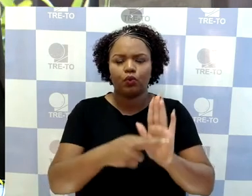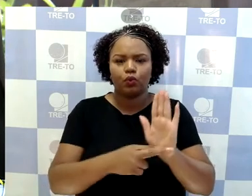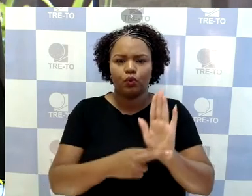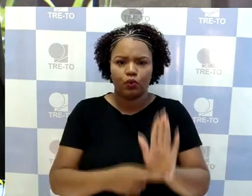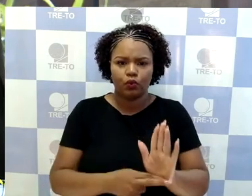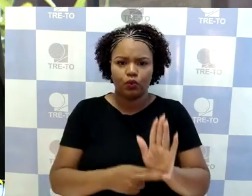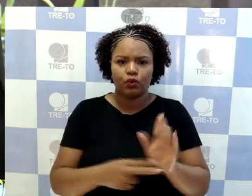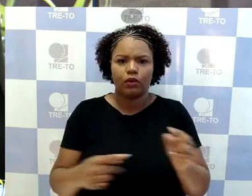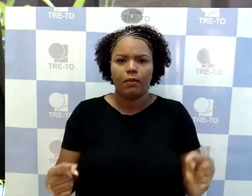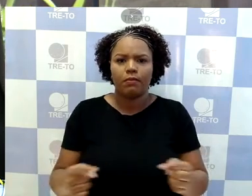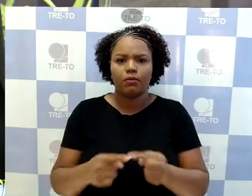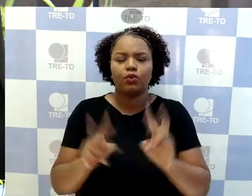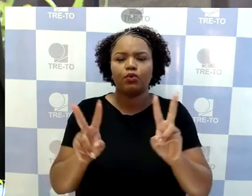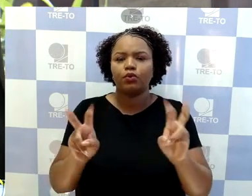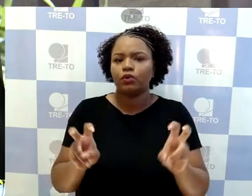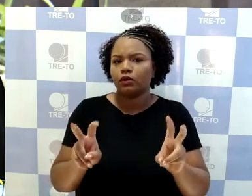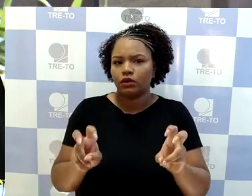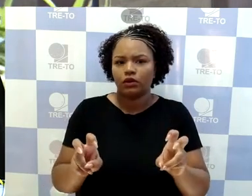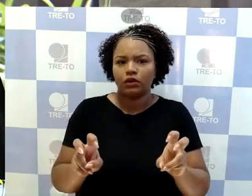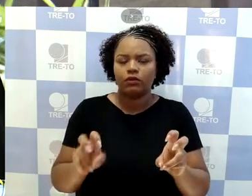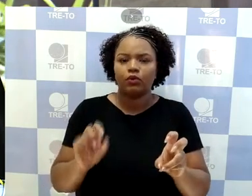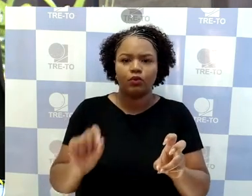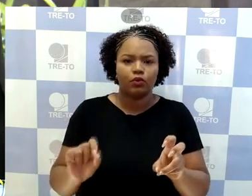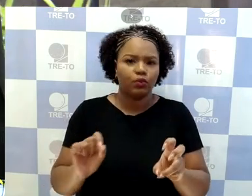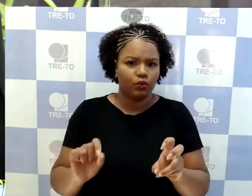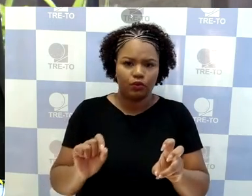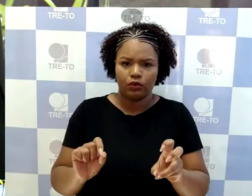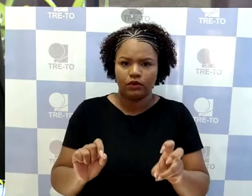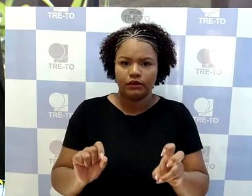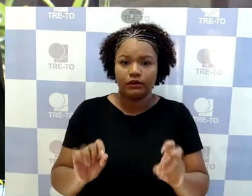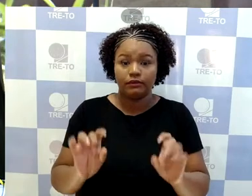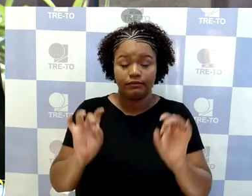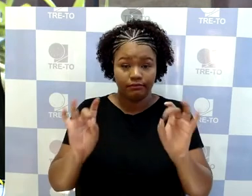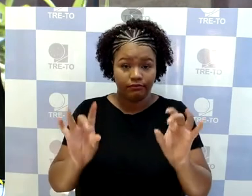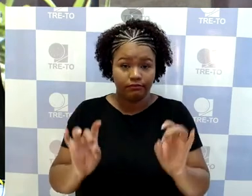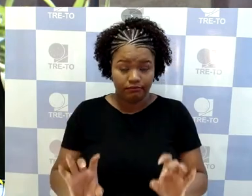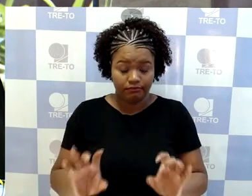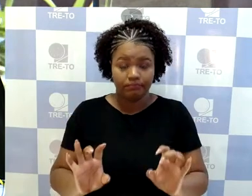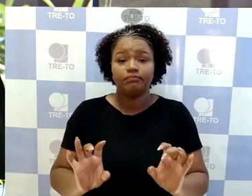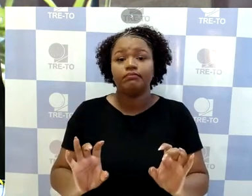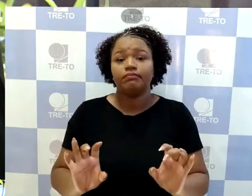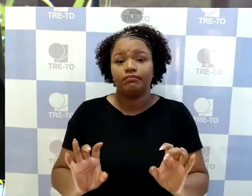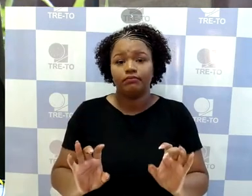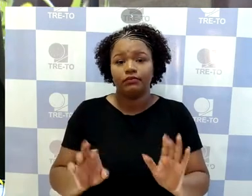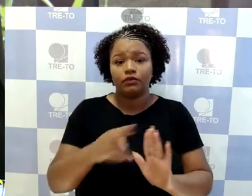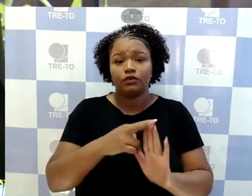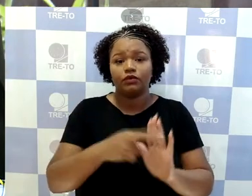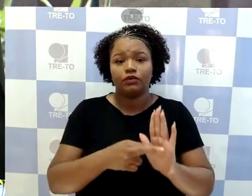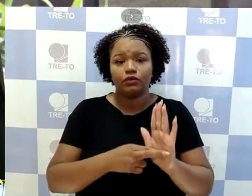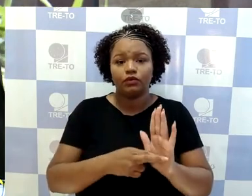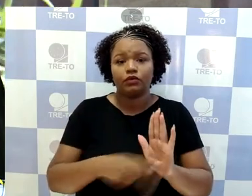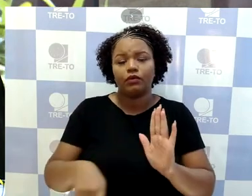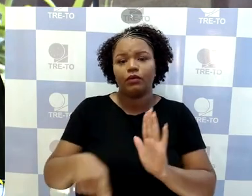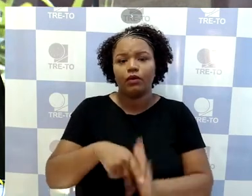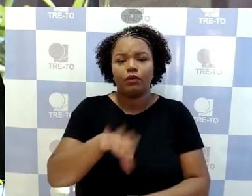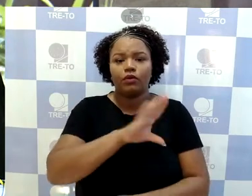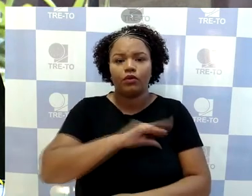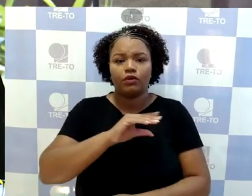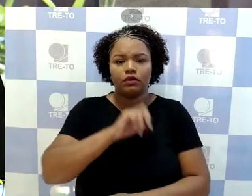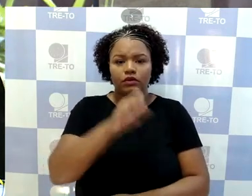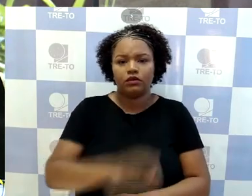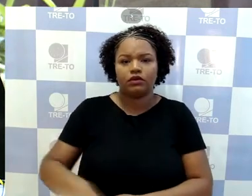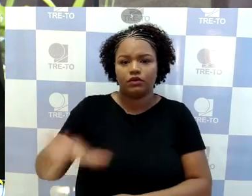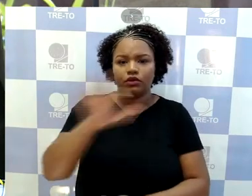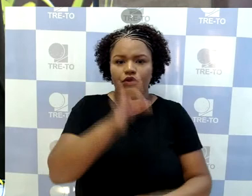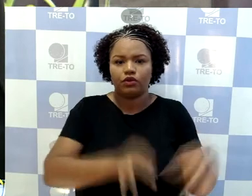temática, em especial, às normas emanadas do Conselho Nacional de Justiça e do Tribunal